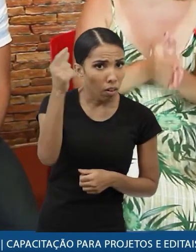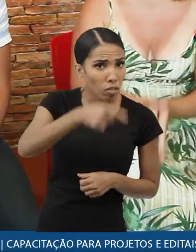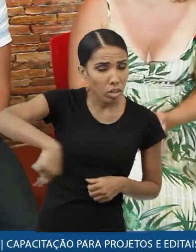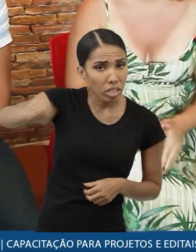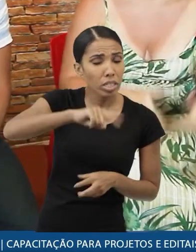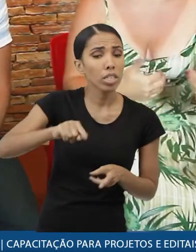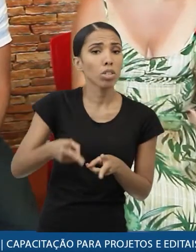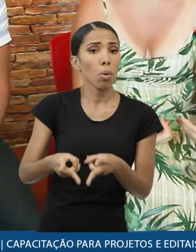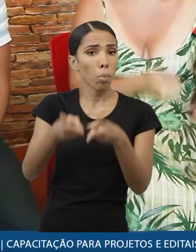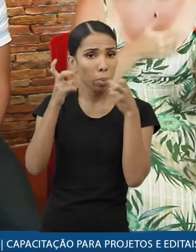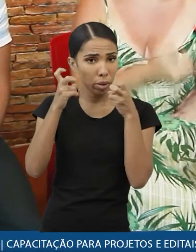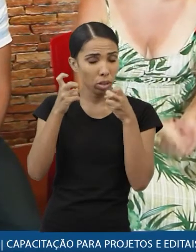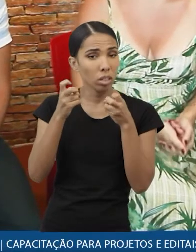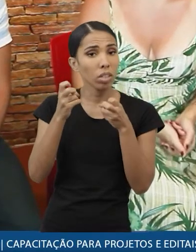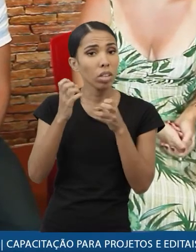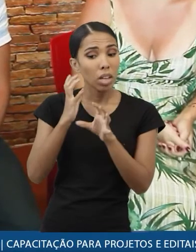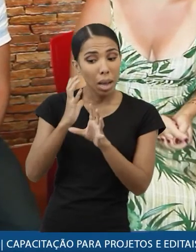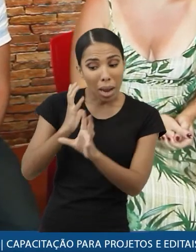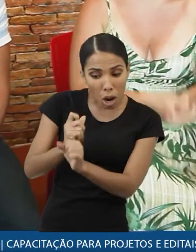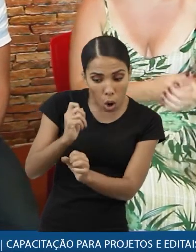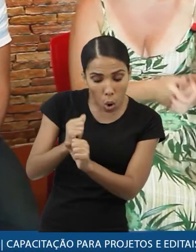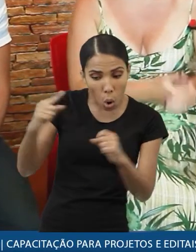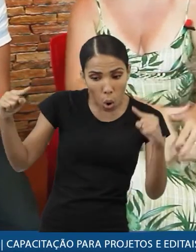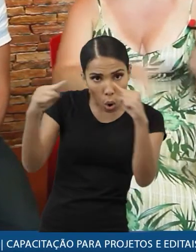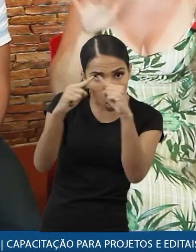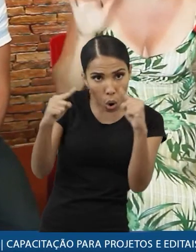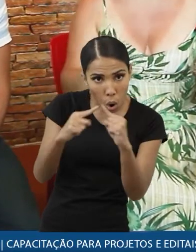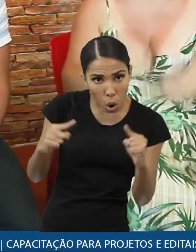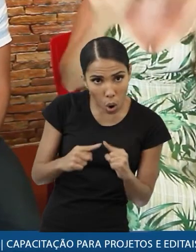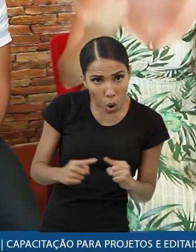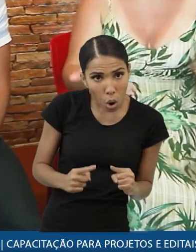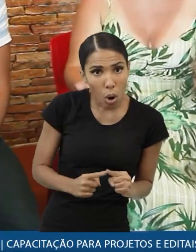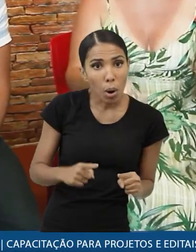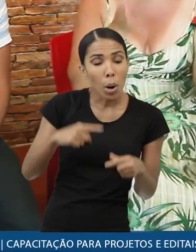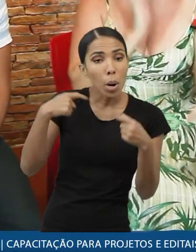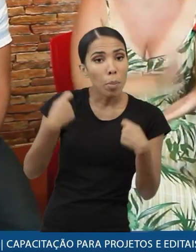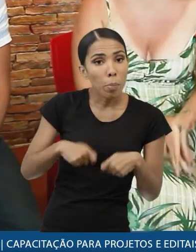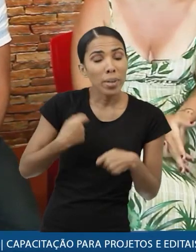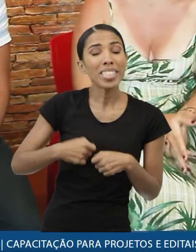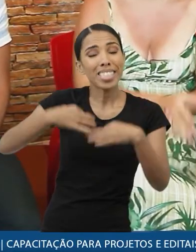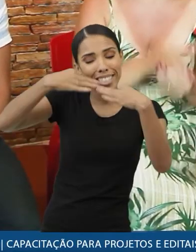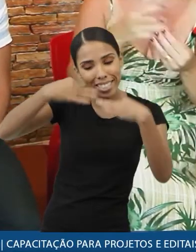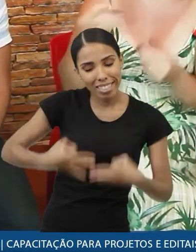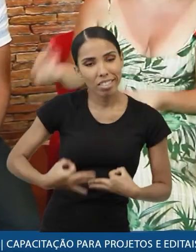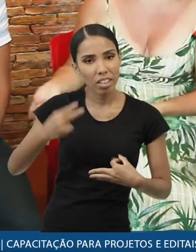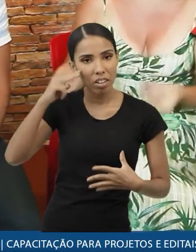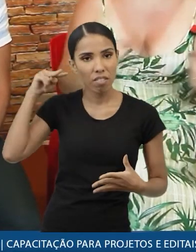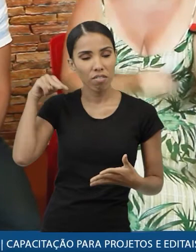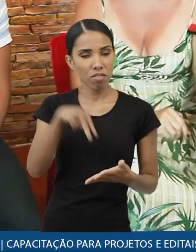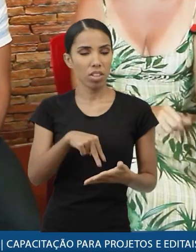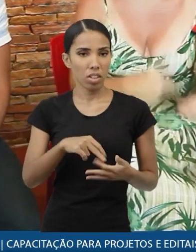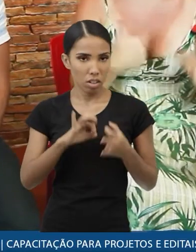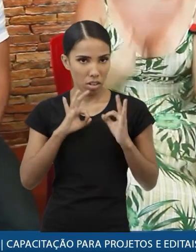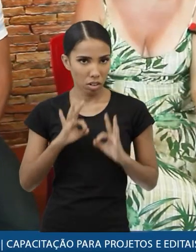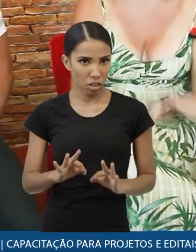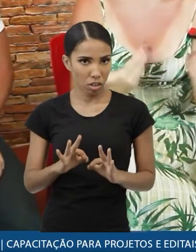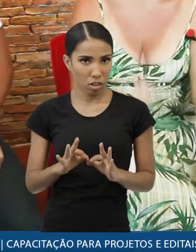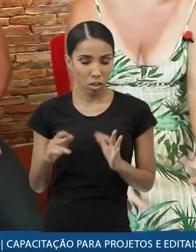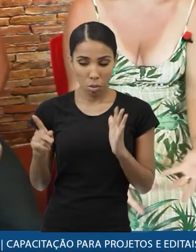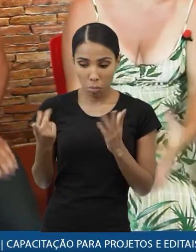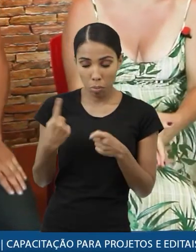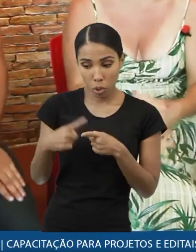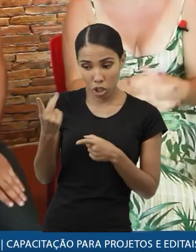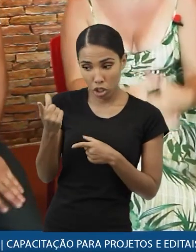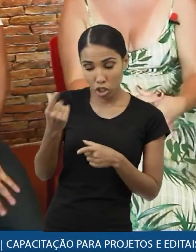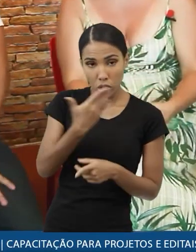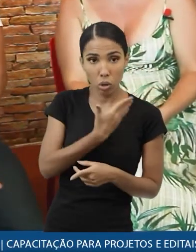que vocês percebam que a prestação de contas ela é um fantasma porque de fato ela precisa ser muito bem é olhada cuidada é um recurso